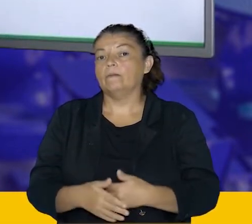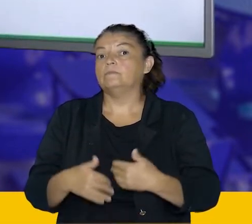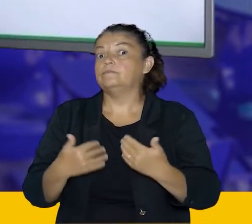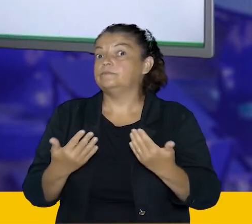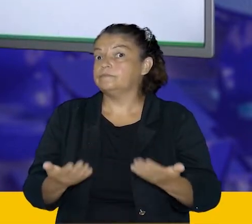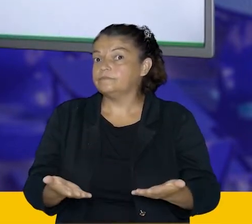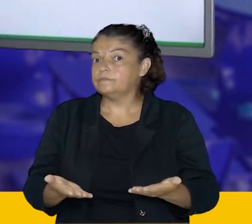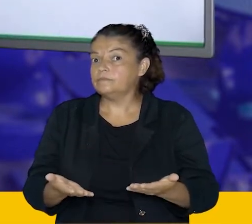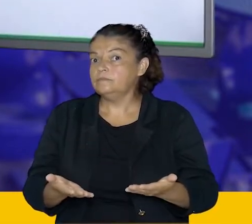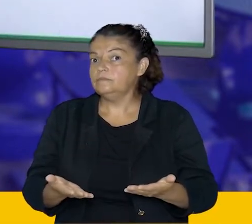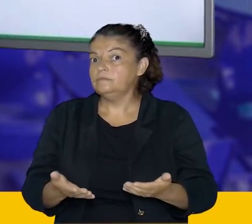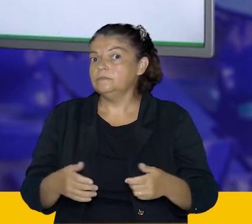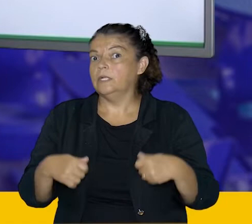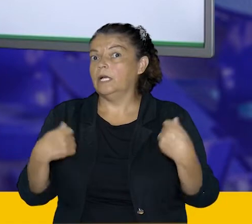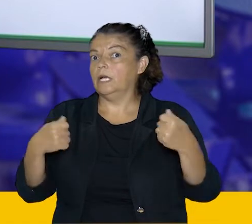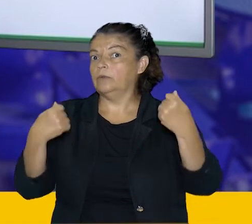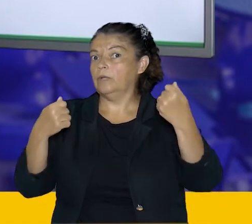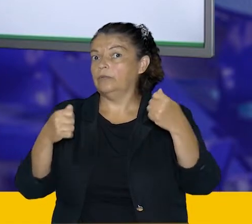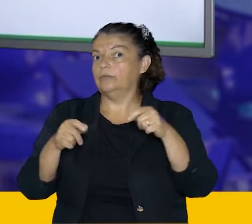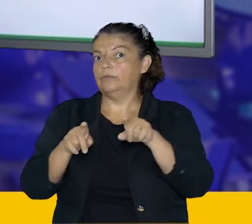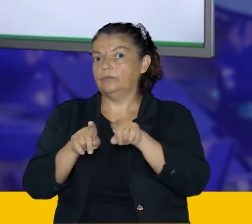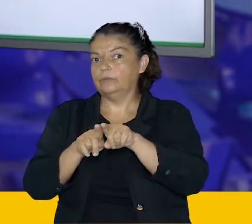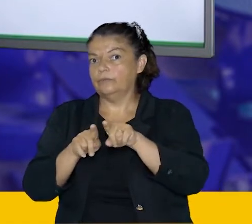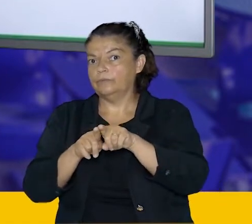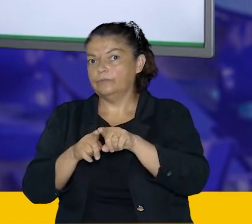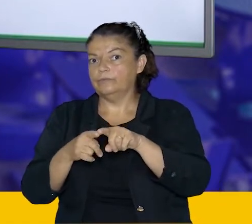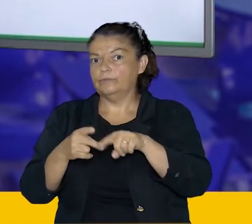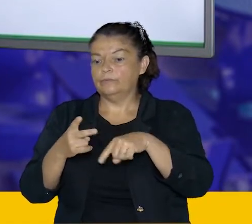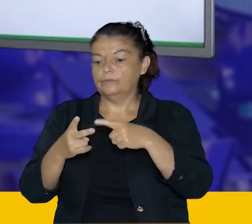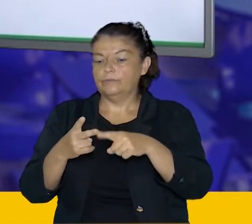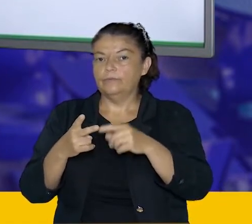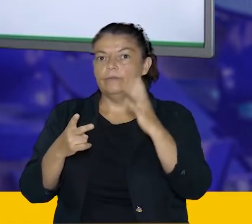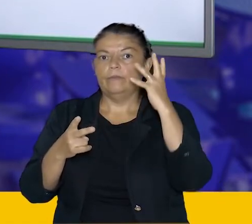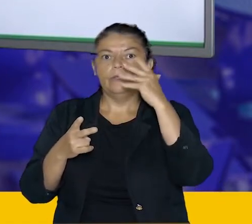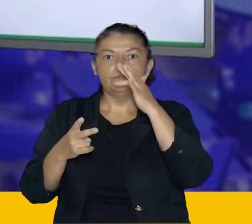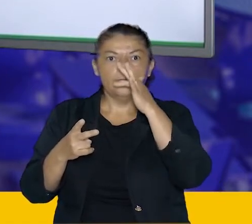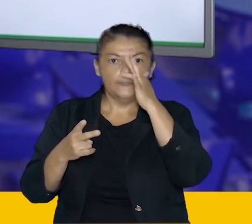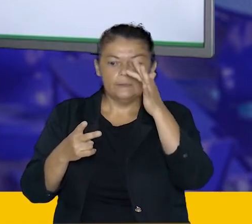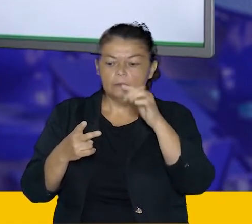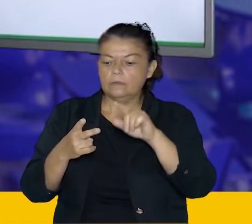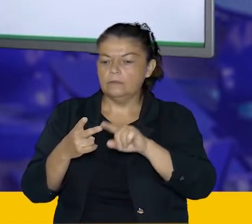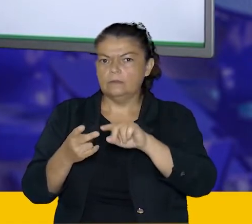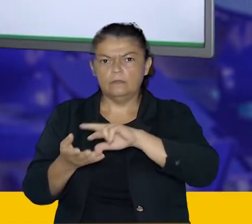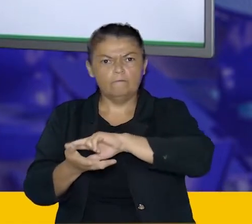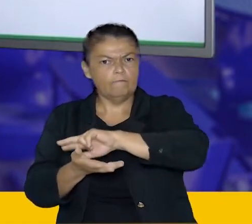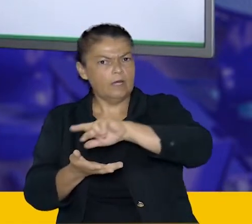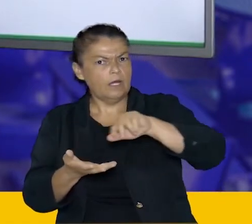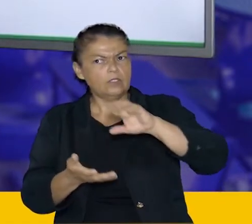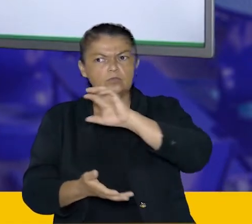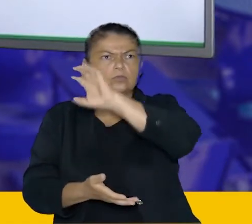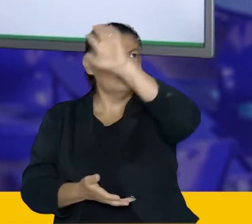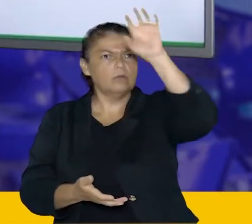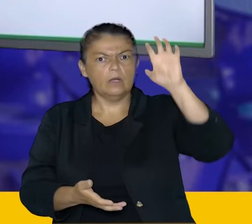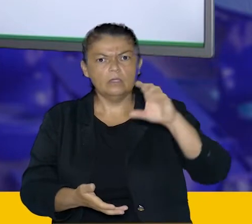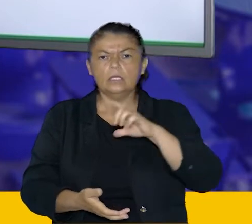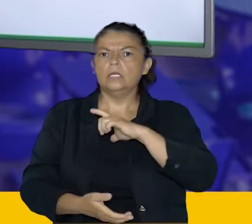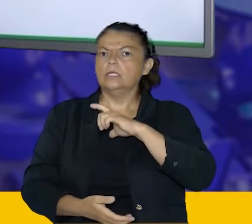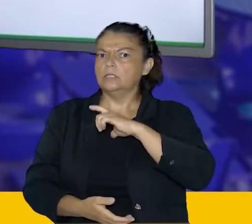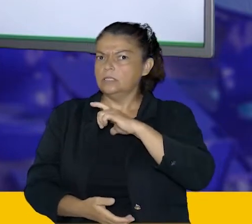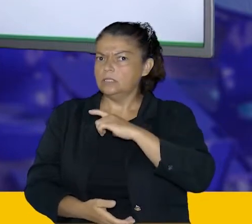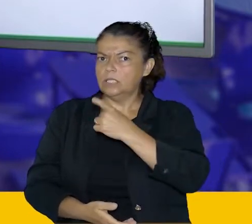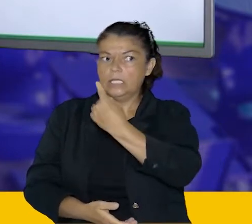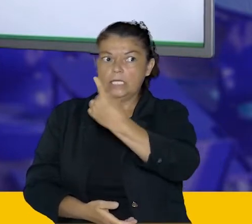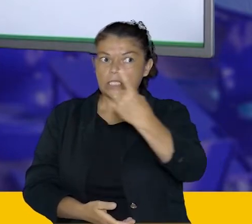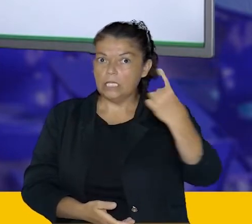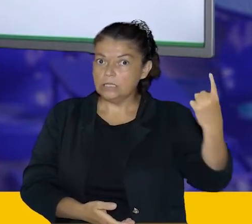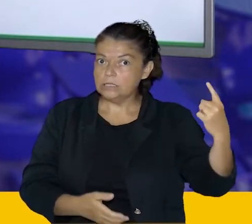Nesse outro caso, que é Caruaru, Belo Jardim, Palmares, Ipubi, Goiana e Camaragibe. A gente vai ter que